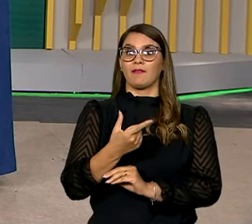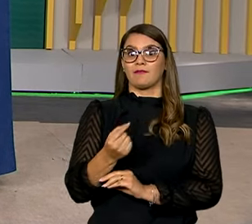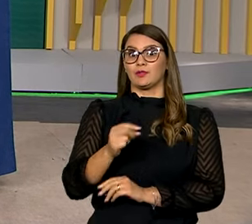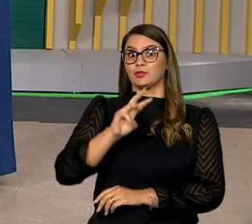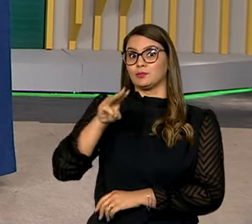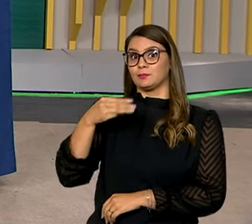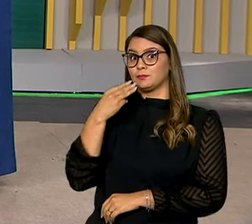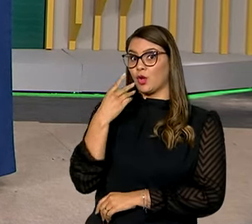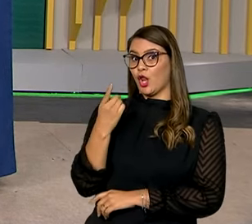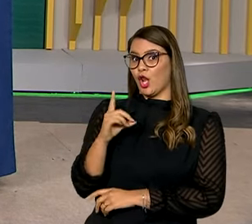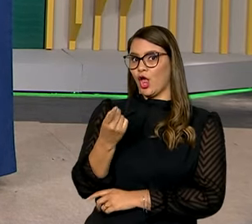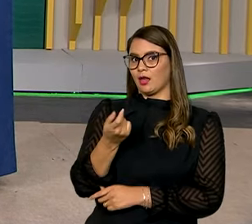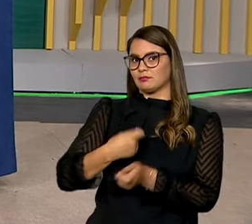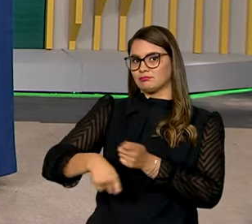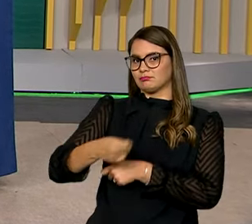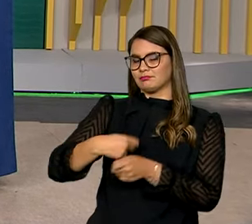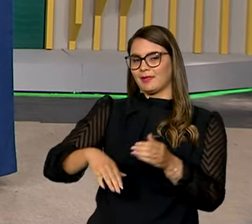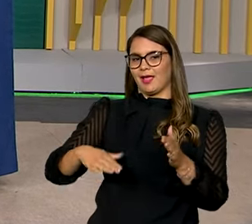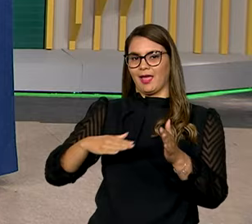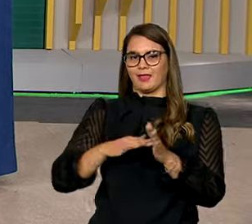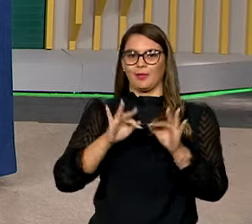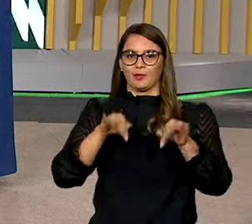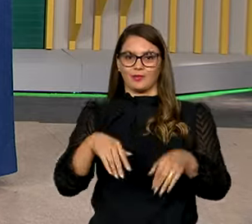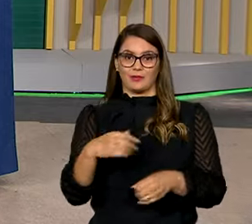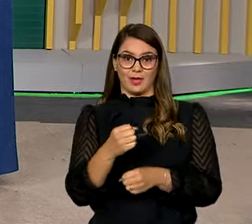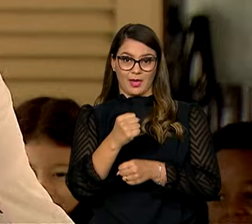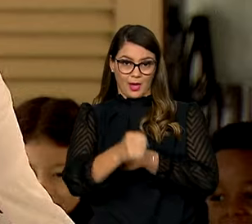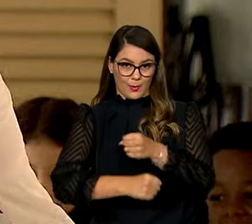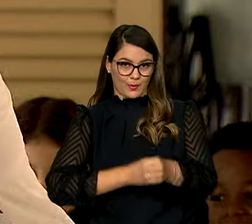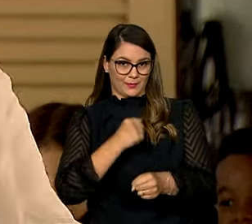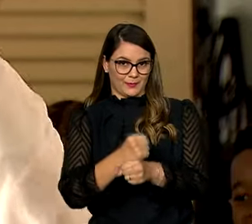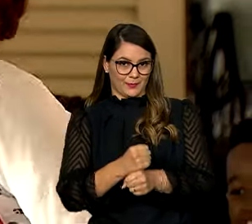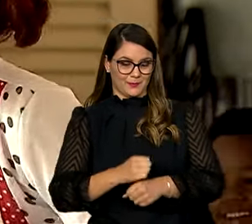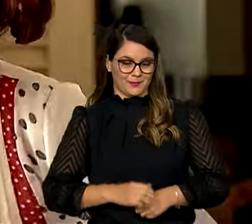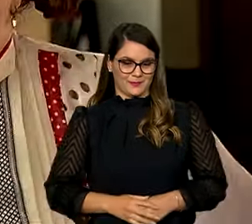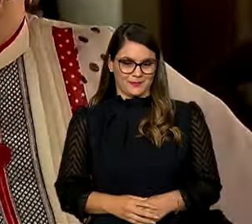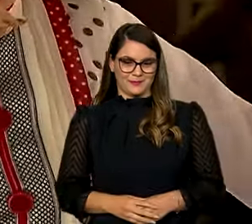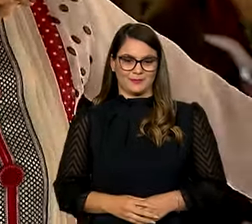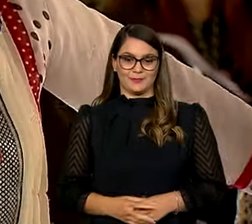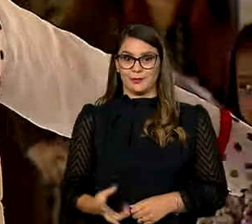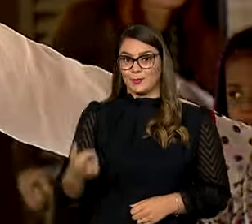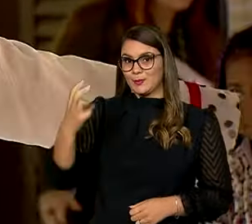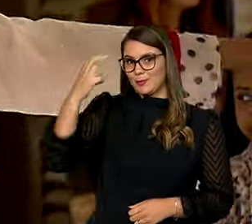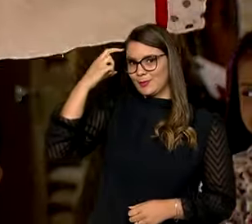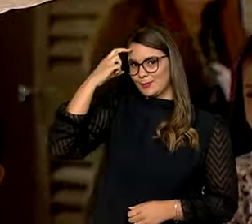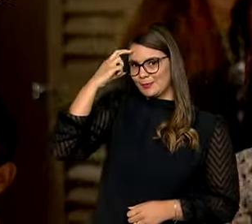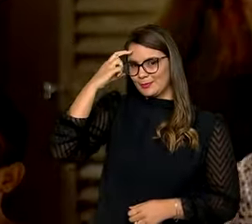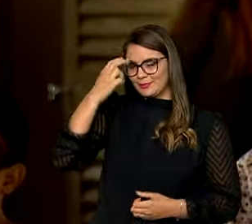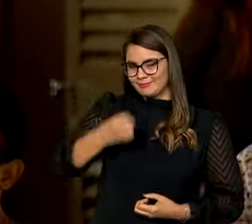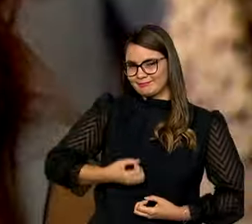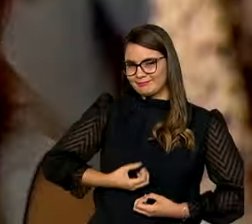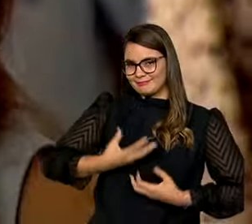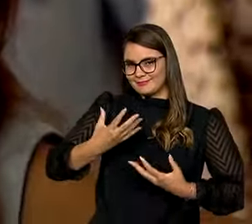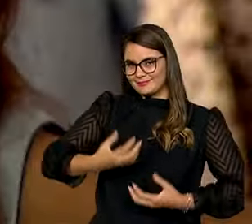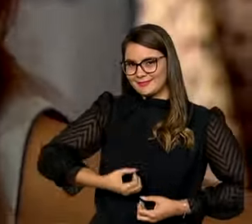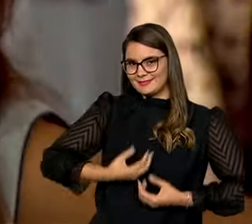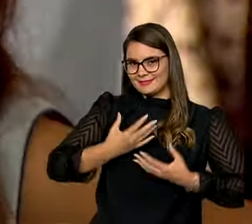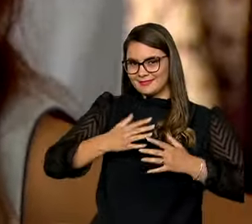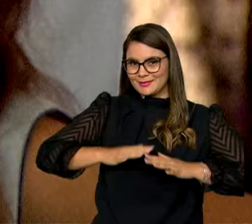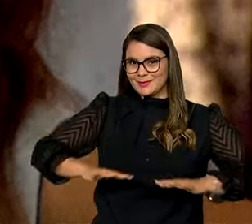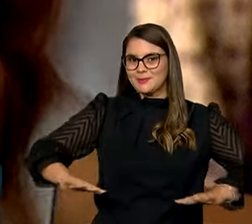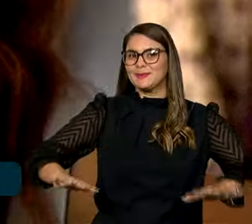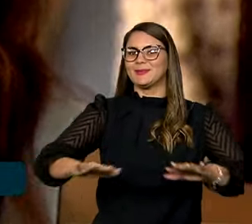milhões de dólares em negócios até o final do ano que vem. Cultura é a expressão singular de um